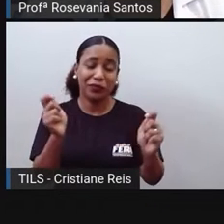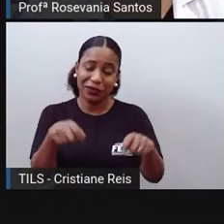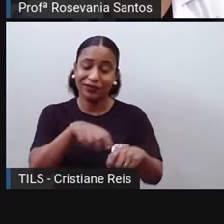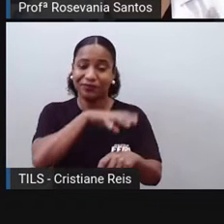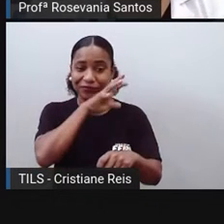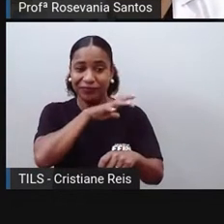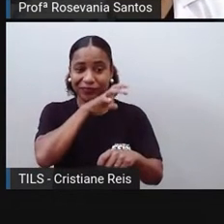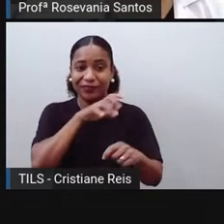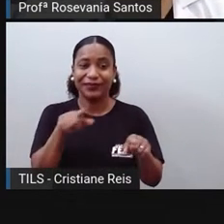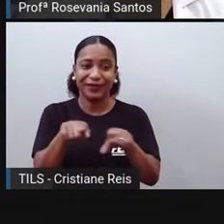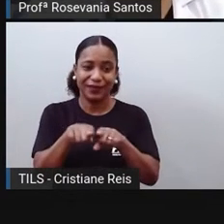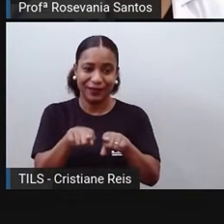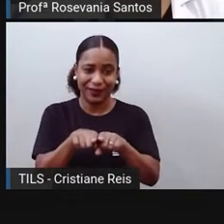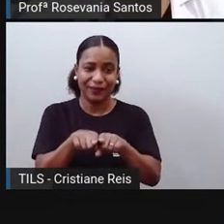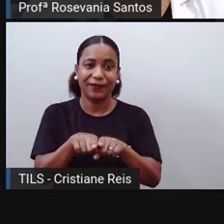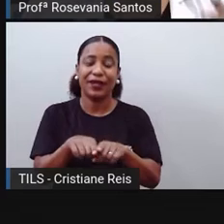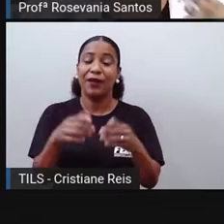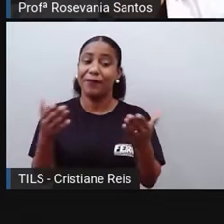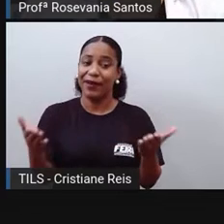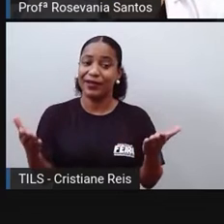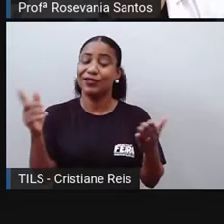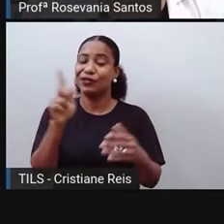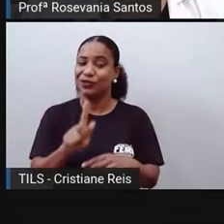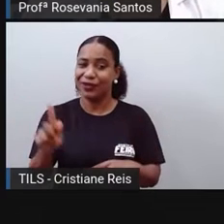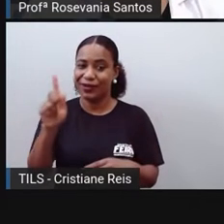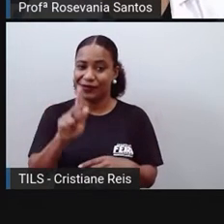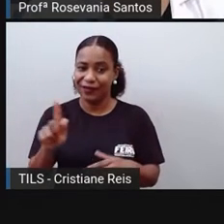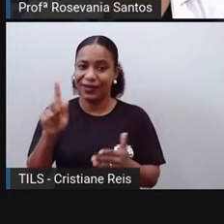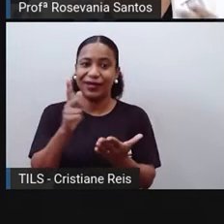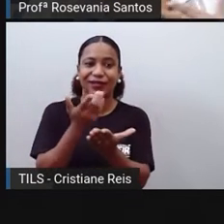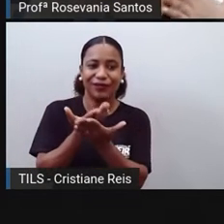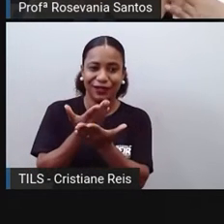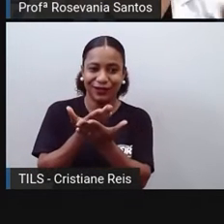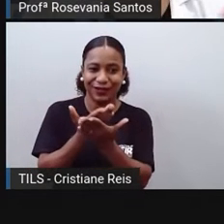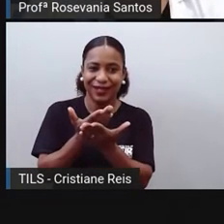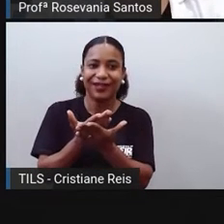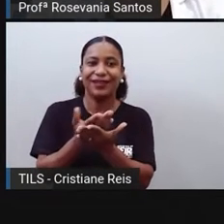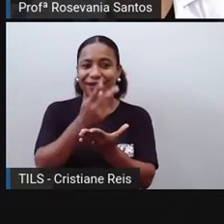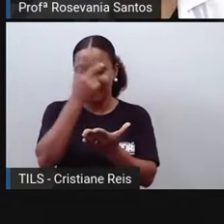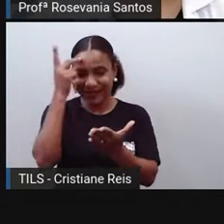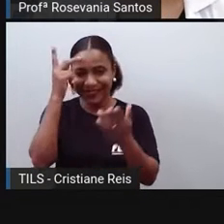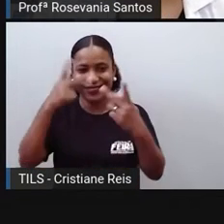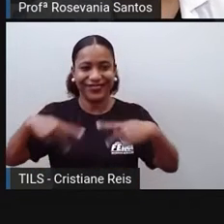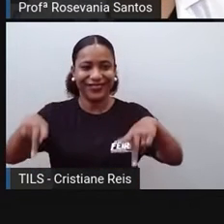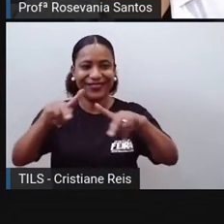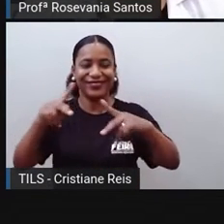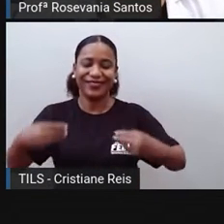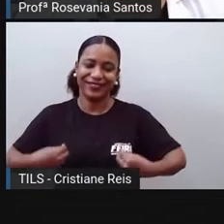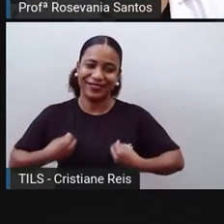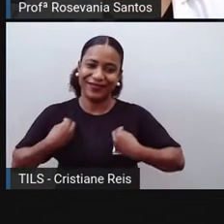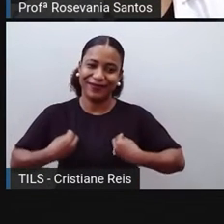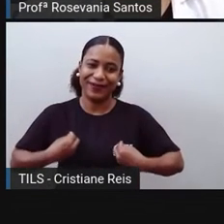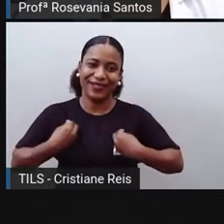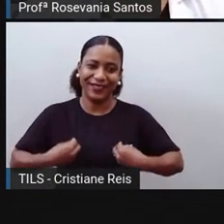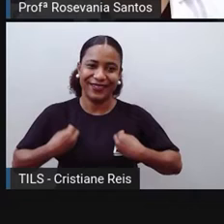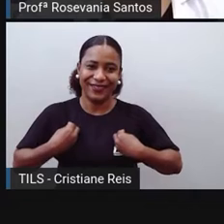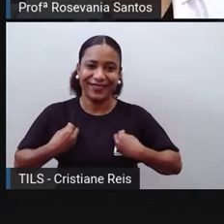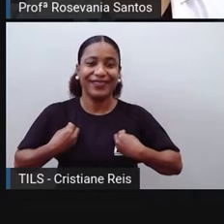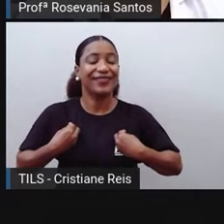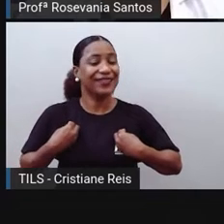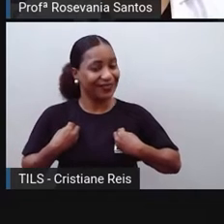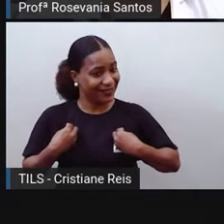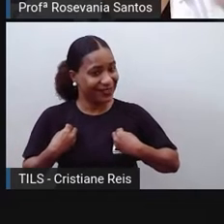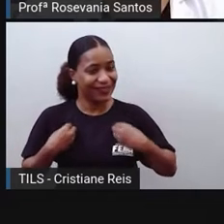Mas, no caso da geografia, a gente trabalha sempre, nós, né? Os seres humanos. Então, vamos lá, agora que eu já